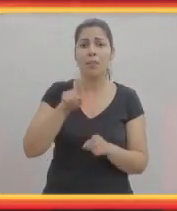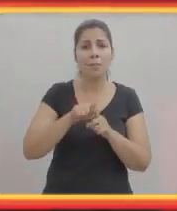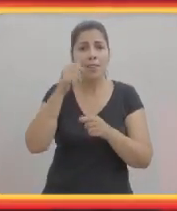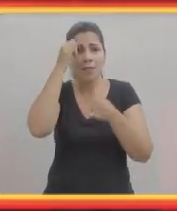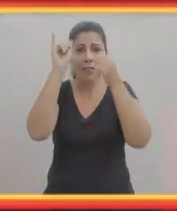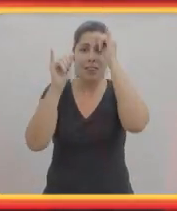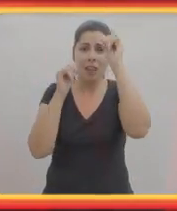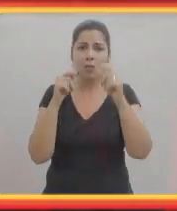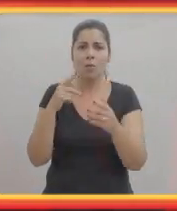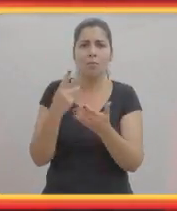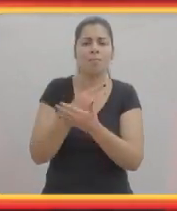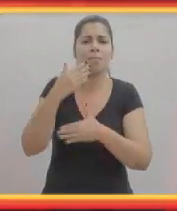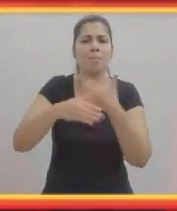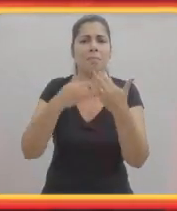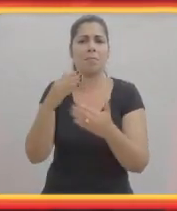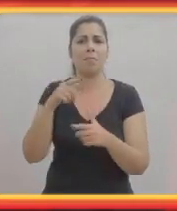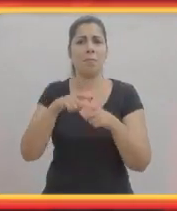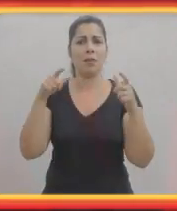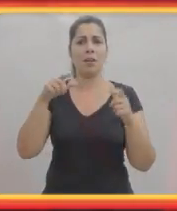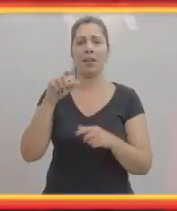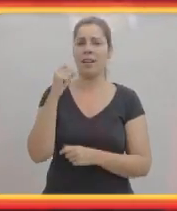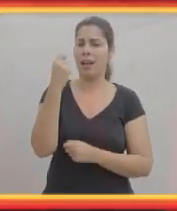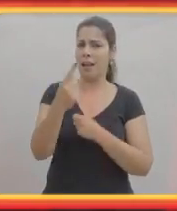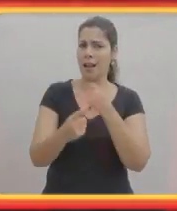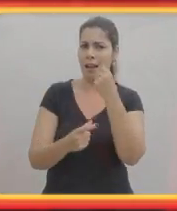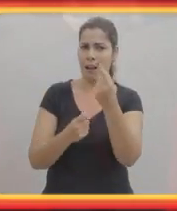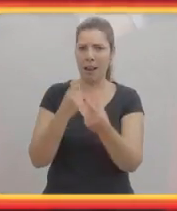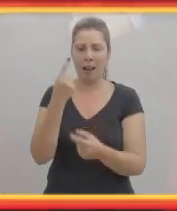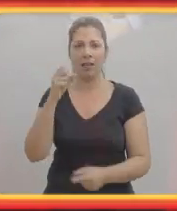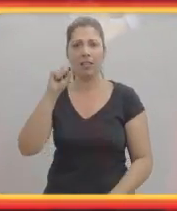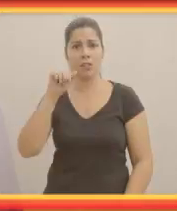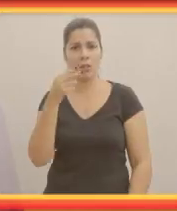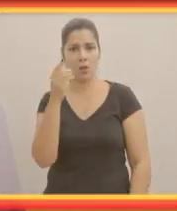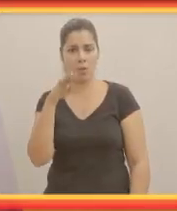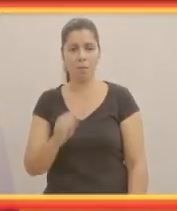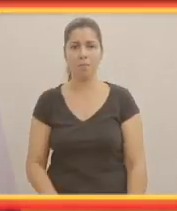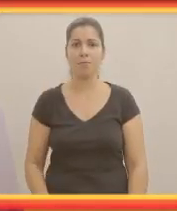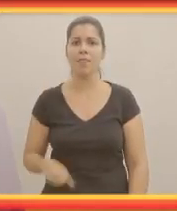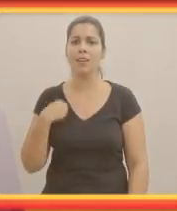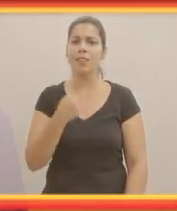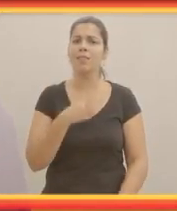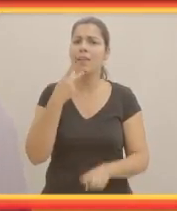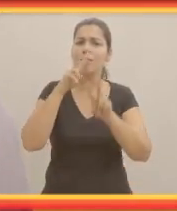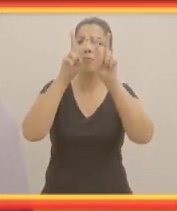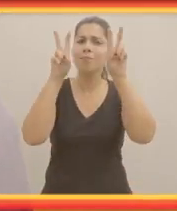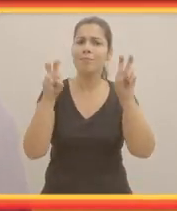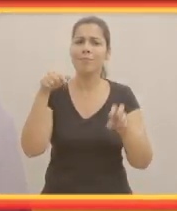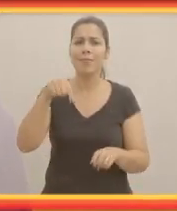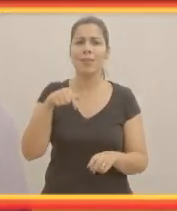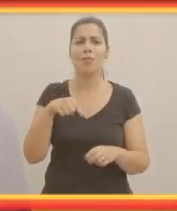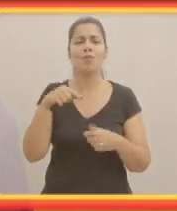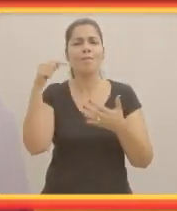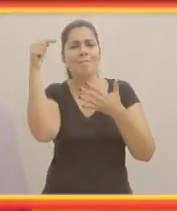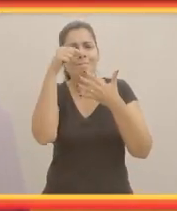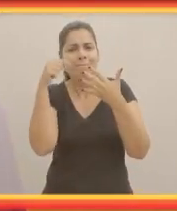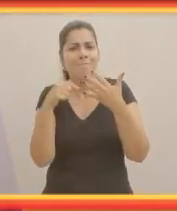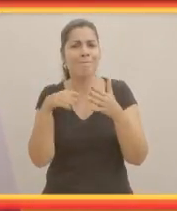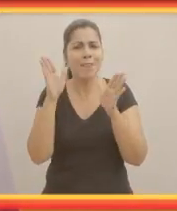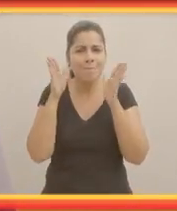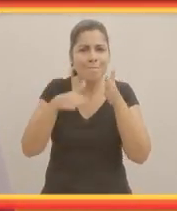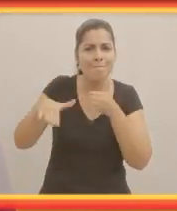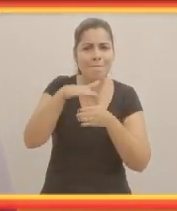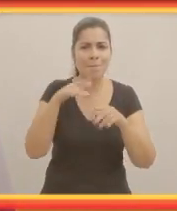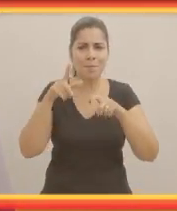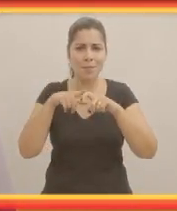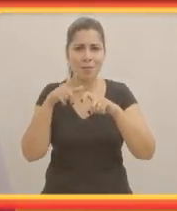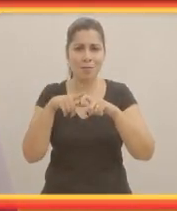sadio, ou seja, evitando os agravos ainda maiores de uma síndrome rara. A gente está falando bastante aqui em termos médicos, mas eu penso